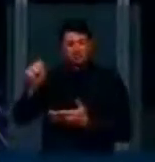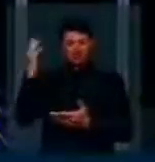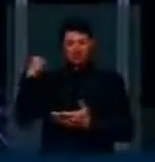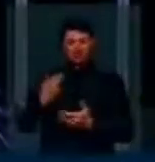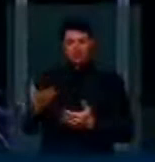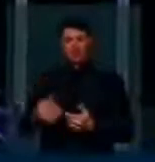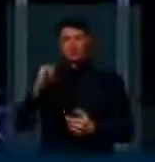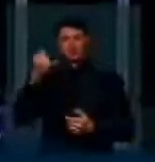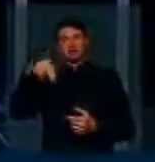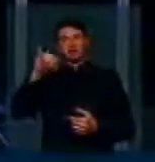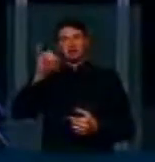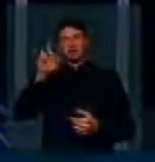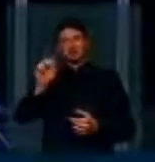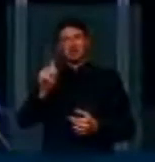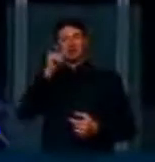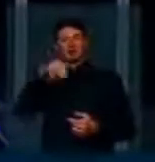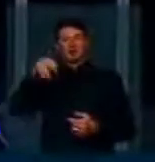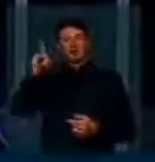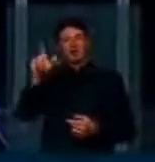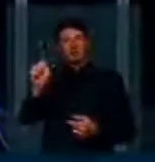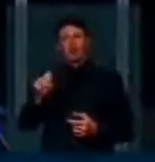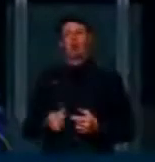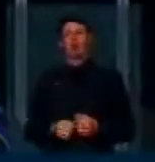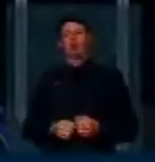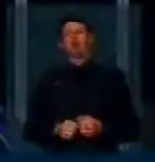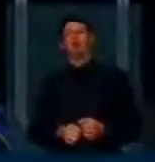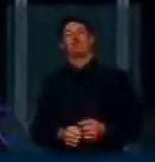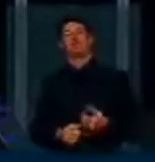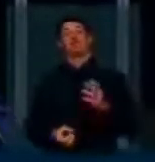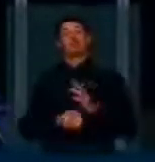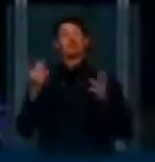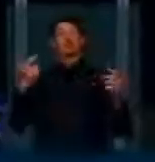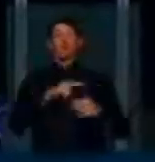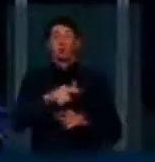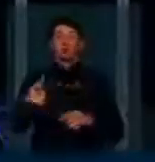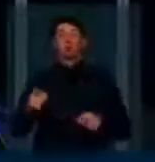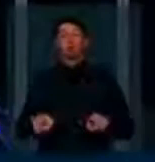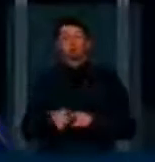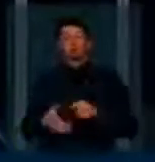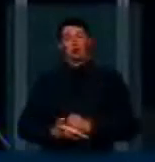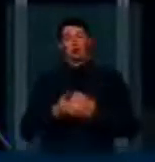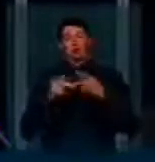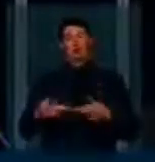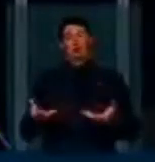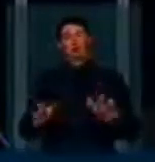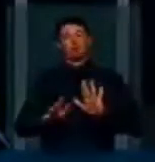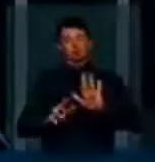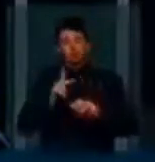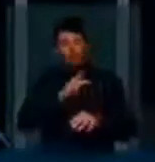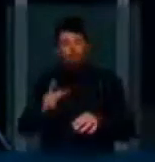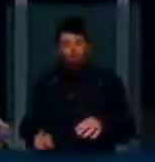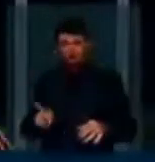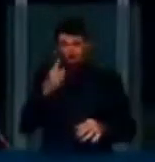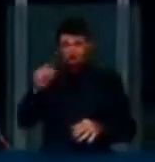deputada Jandira Feghali, a deputada Manuela Dávila, entre tantos outros apoiadores do projeto. Presidente, eu cito isso,